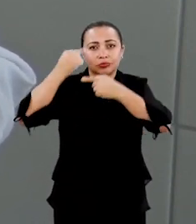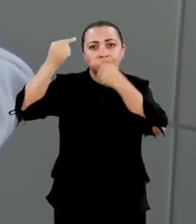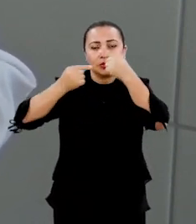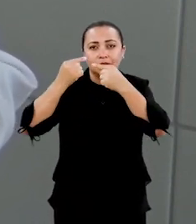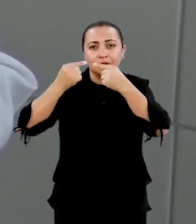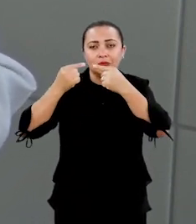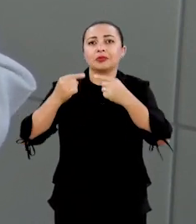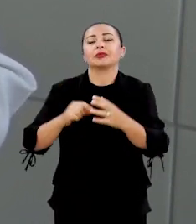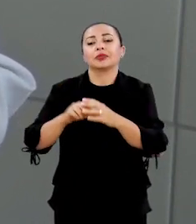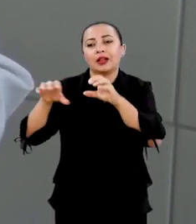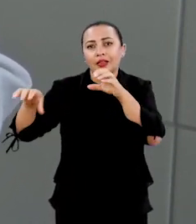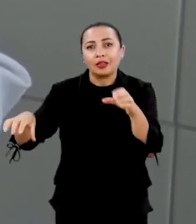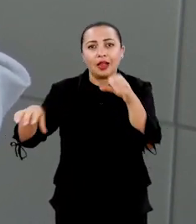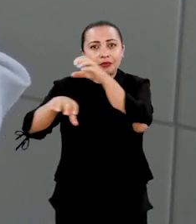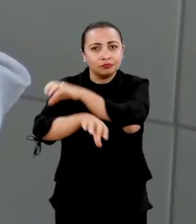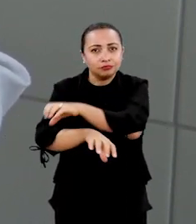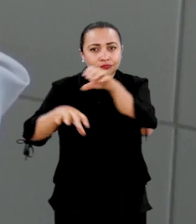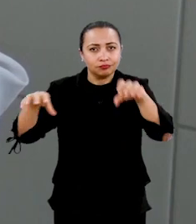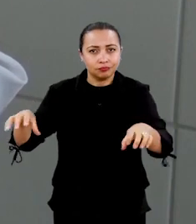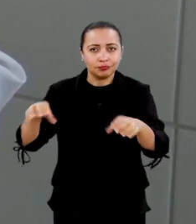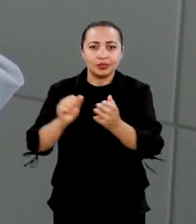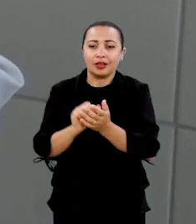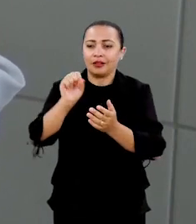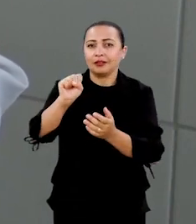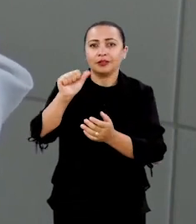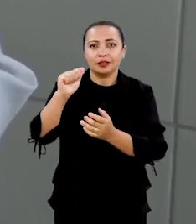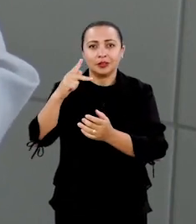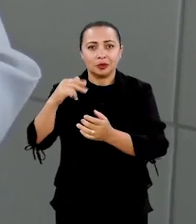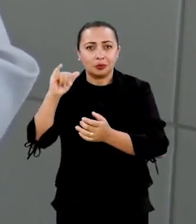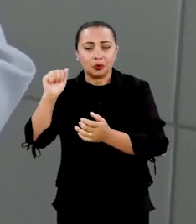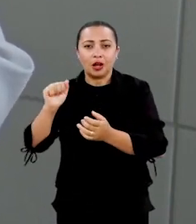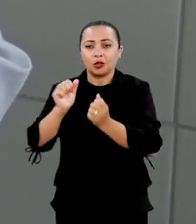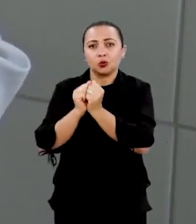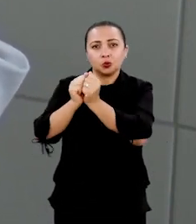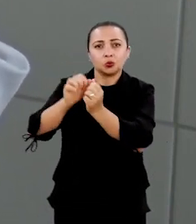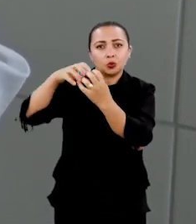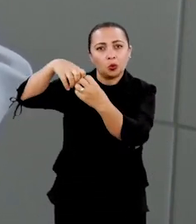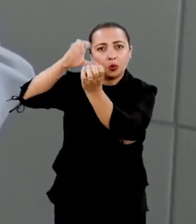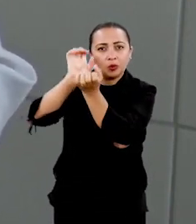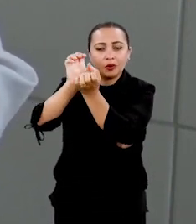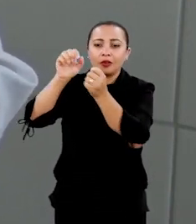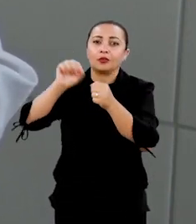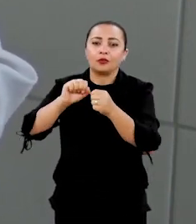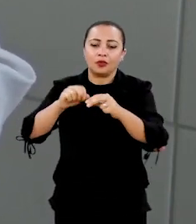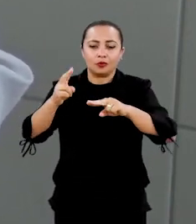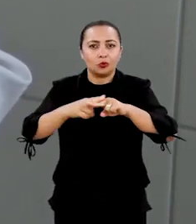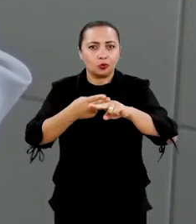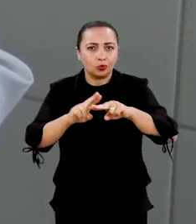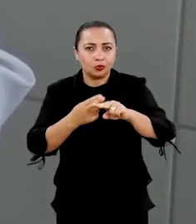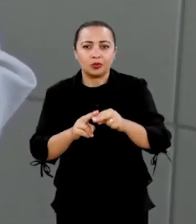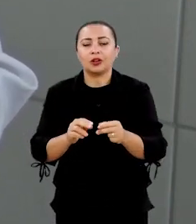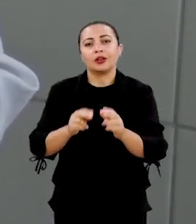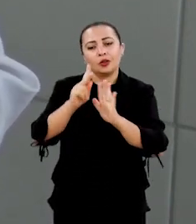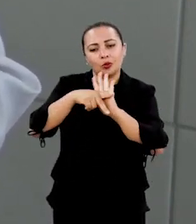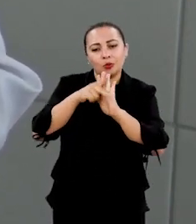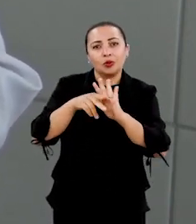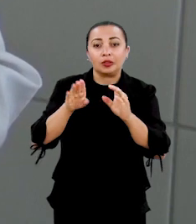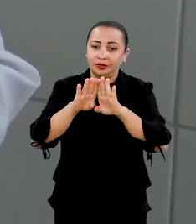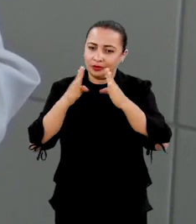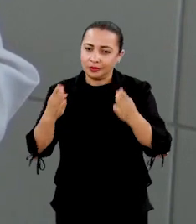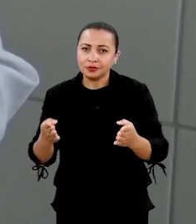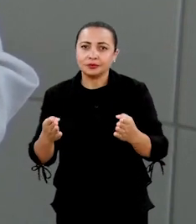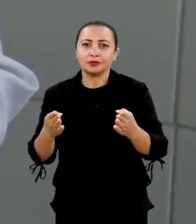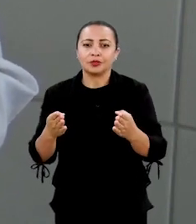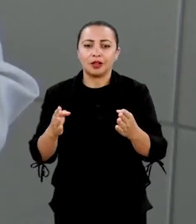da Mata Atlântica, do sistema cabruca, que é a sapucaia e o cacau, na elaboração de chocolate e um